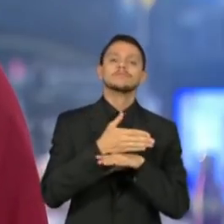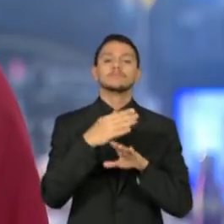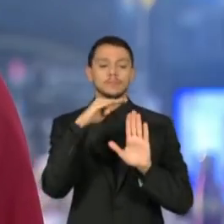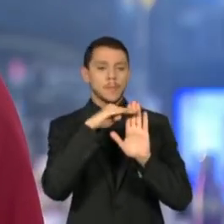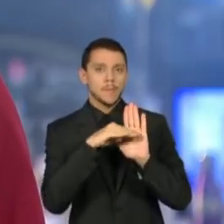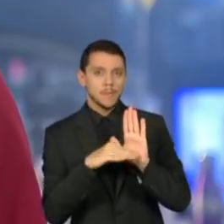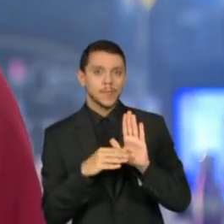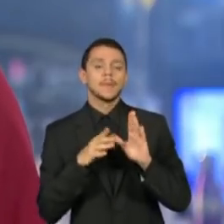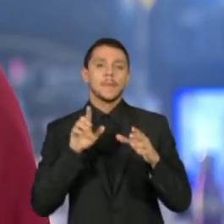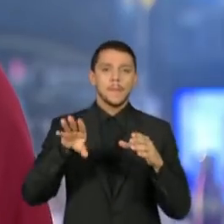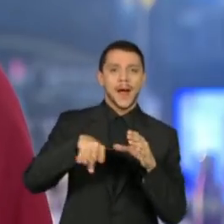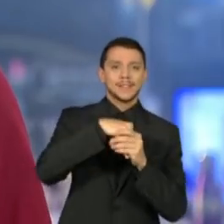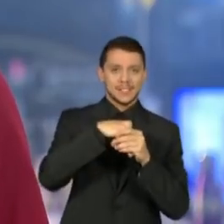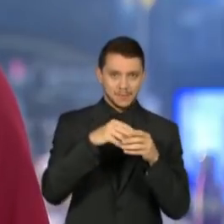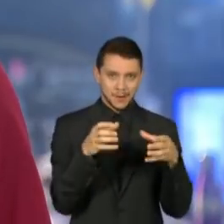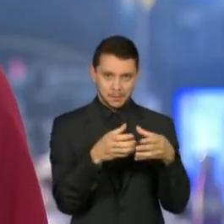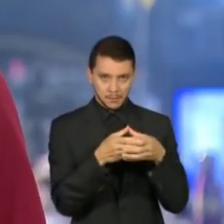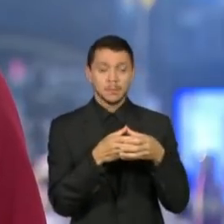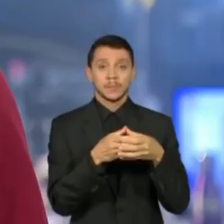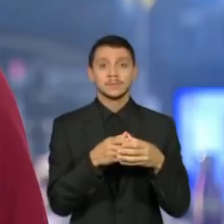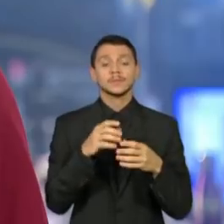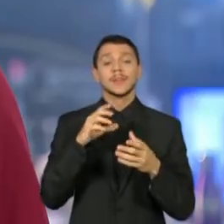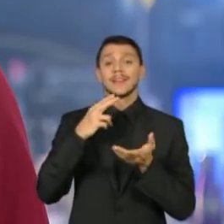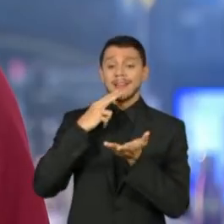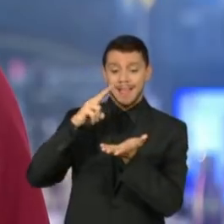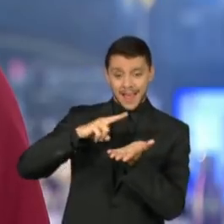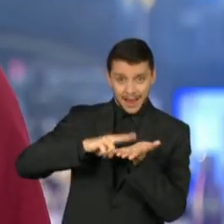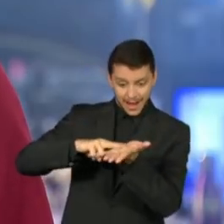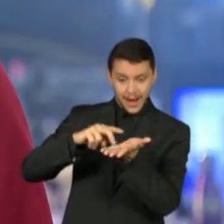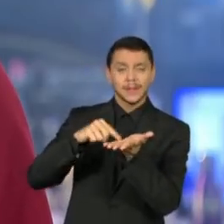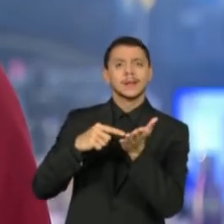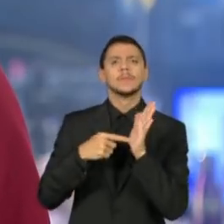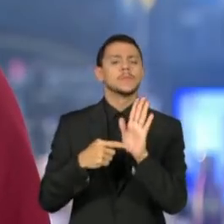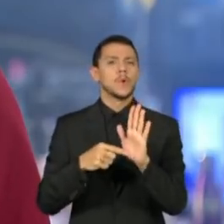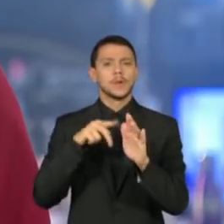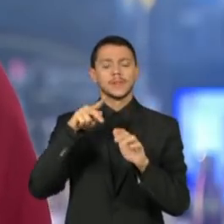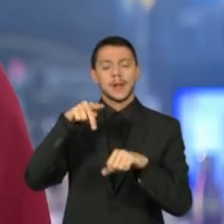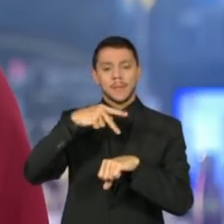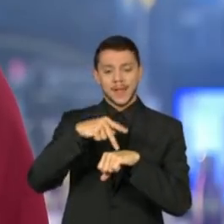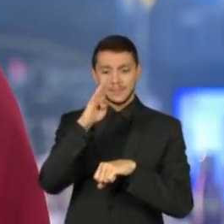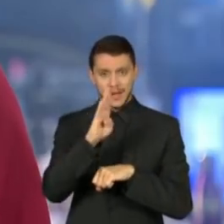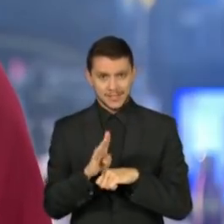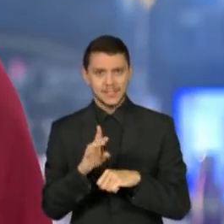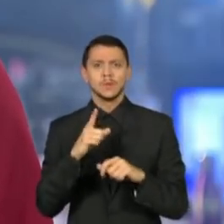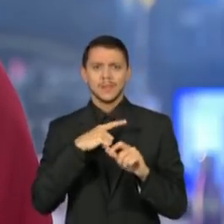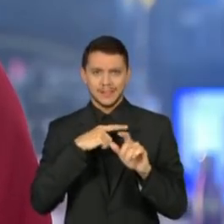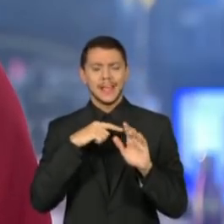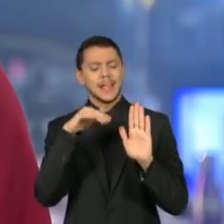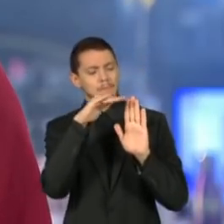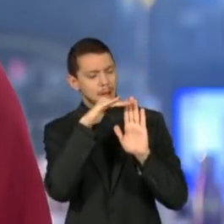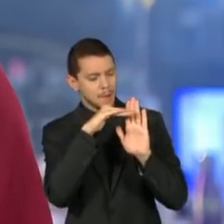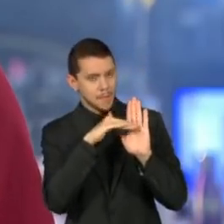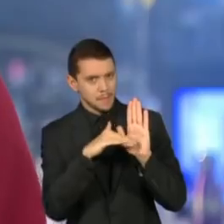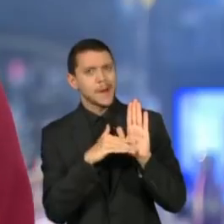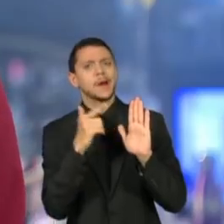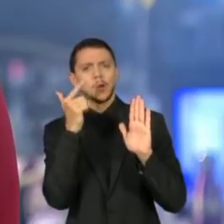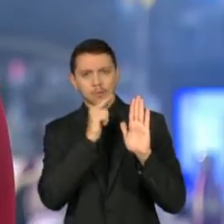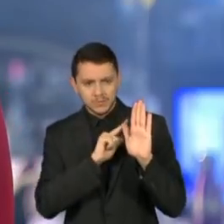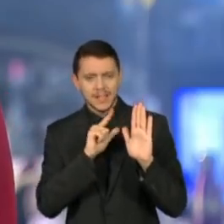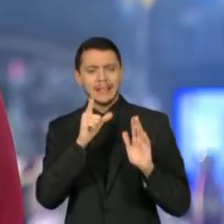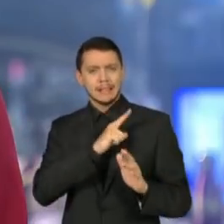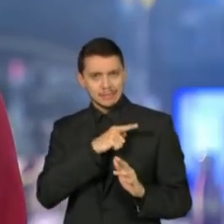OCDE ressalta que o país, além de atender as demais normas, deve se comprometer com o combate ao